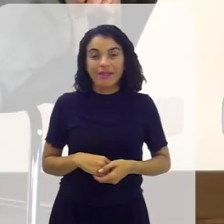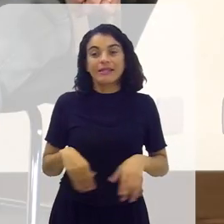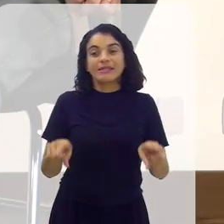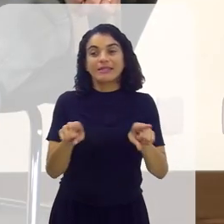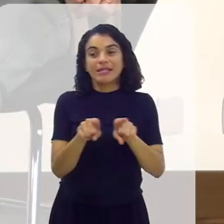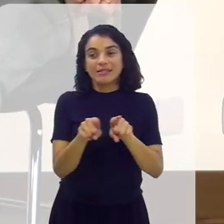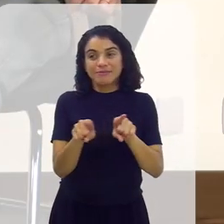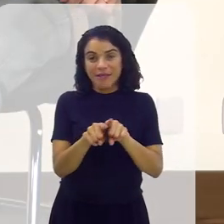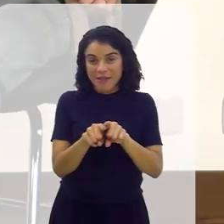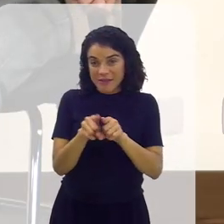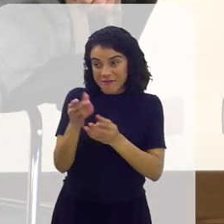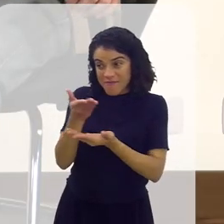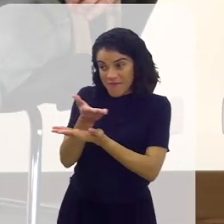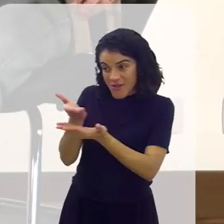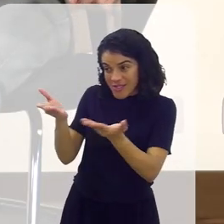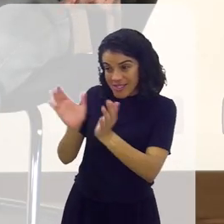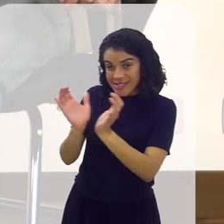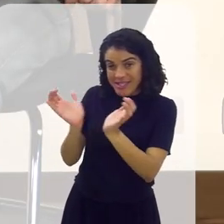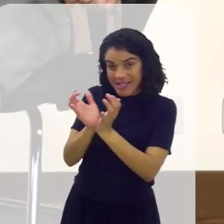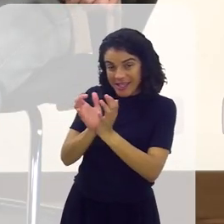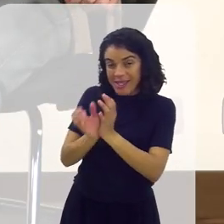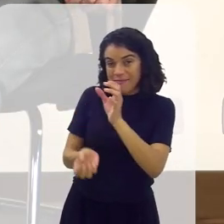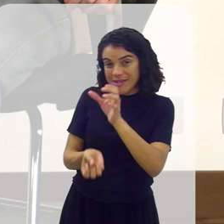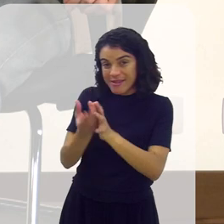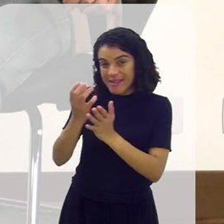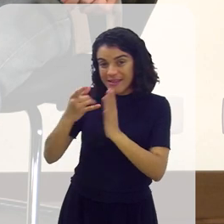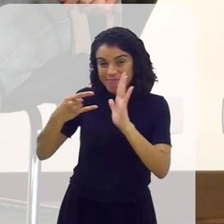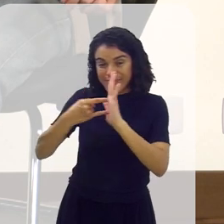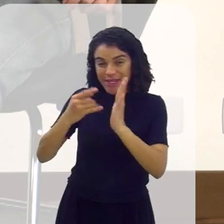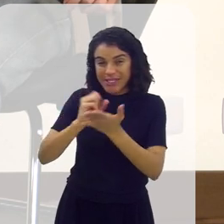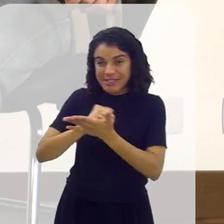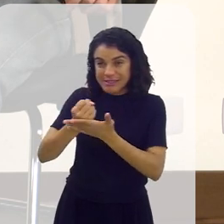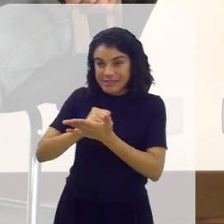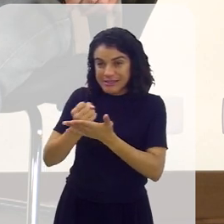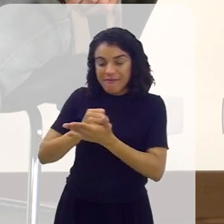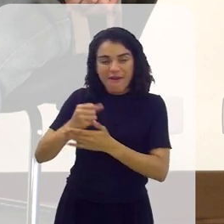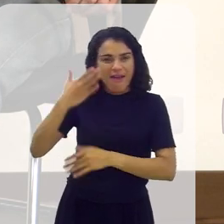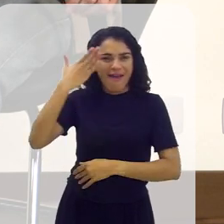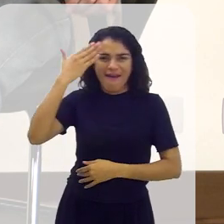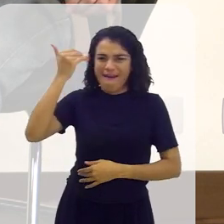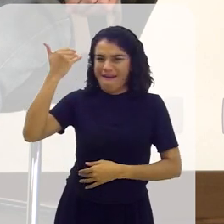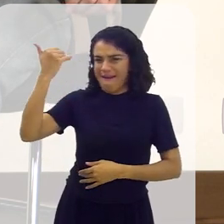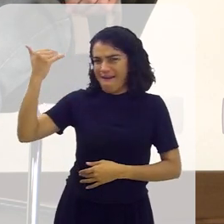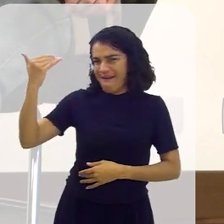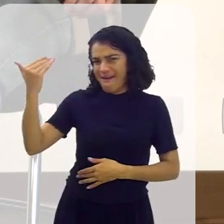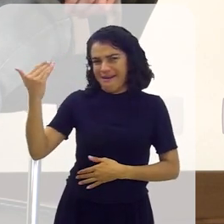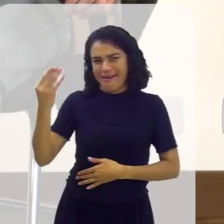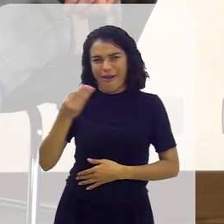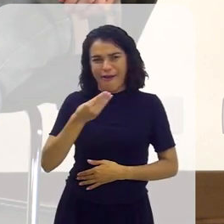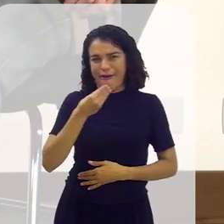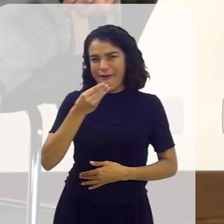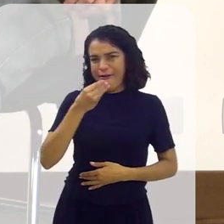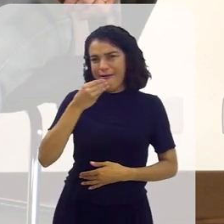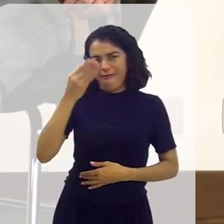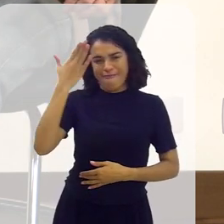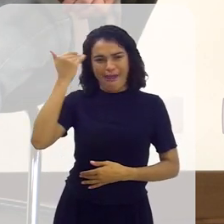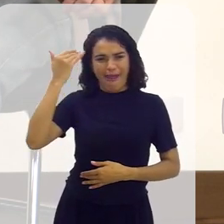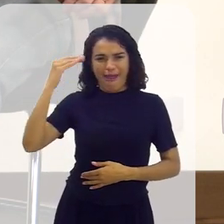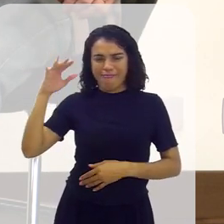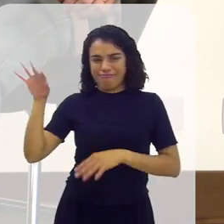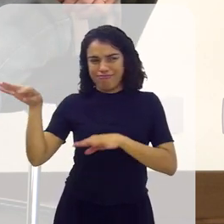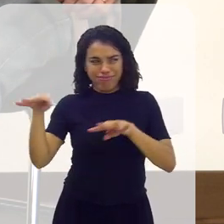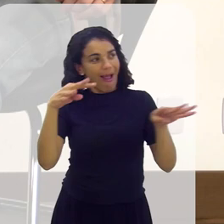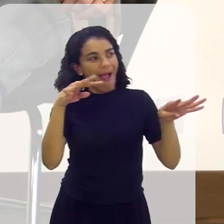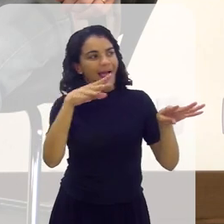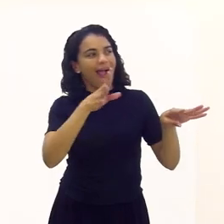Então, além de tudo, vocês vão ficar muito conhecidos. Aquele que ganhar vai ter um grande